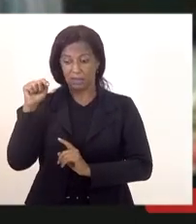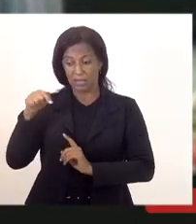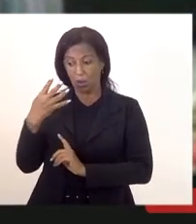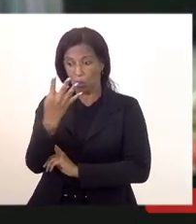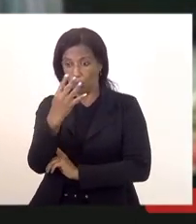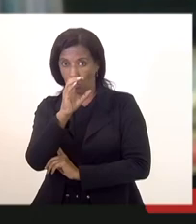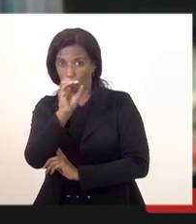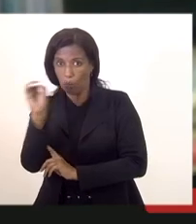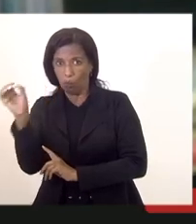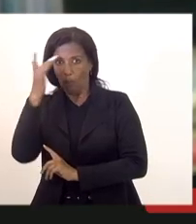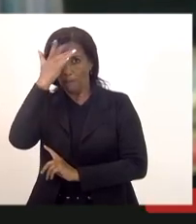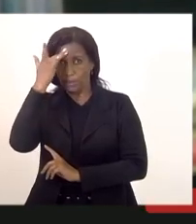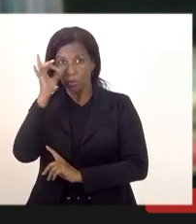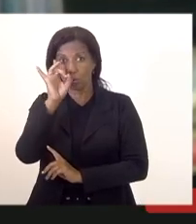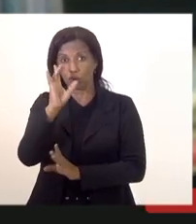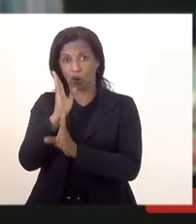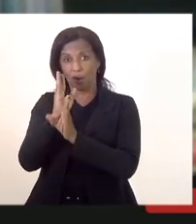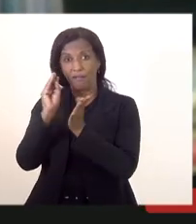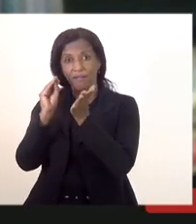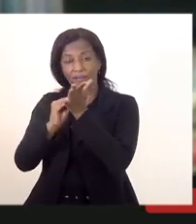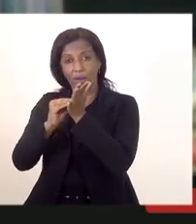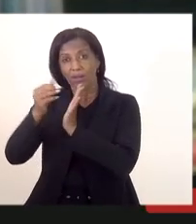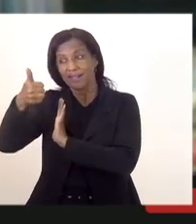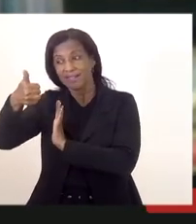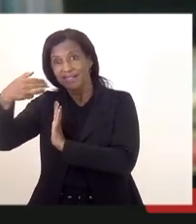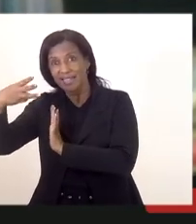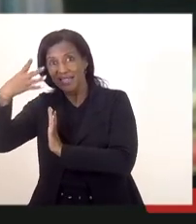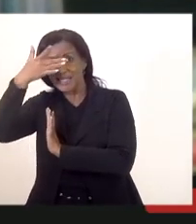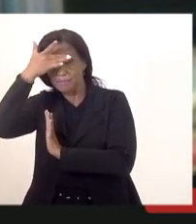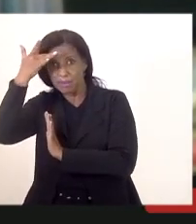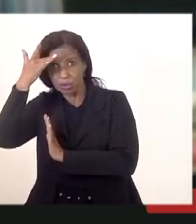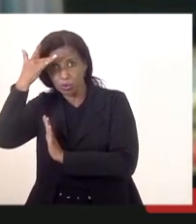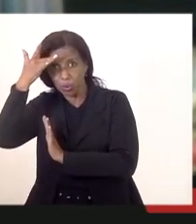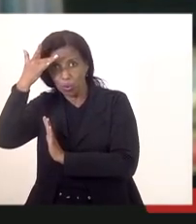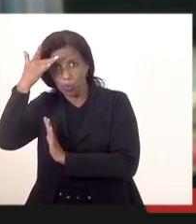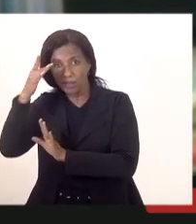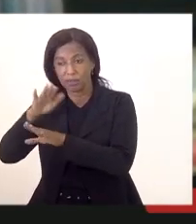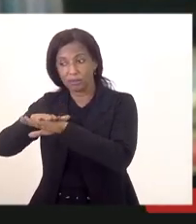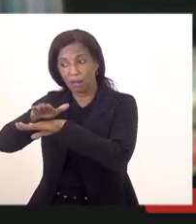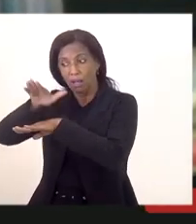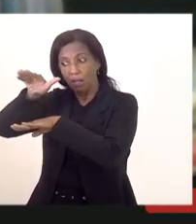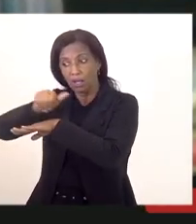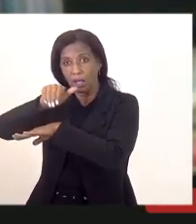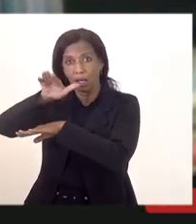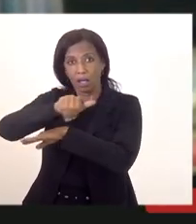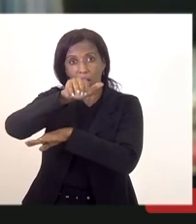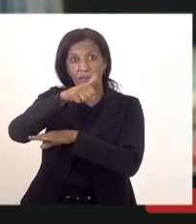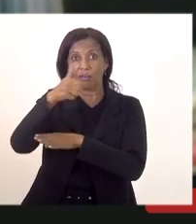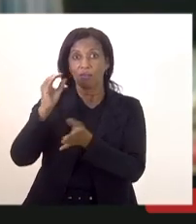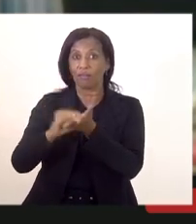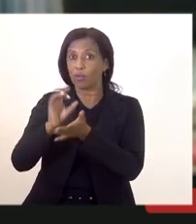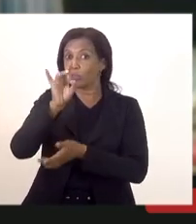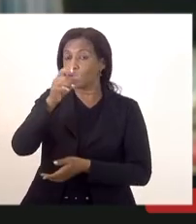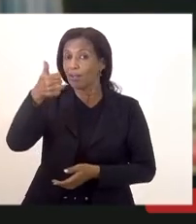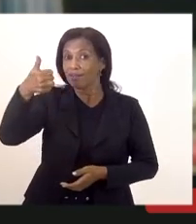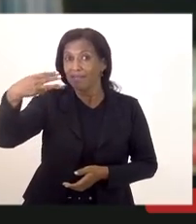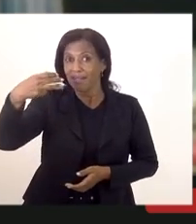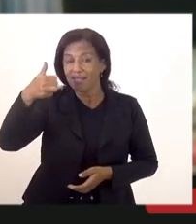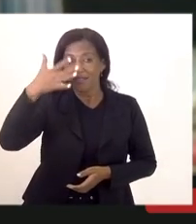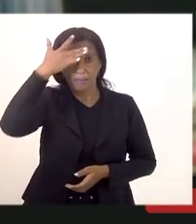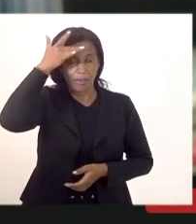candidatos só restam 13 vagas a serem contempladas 13 candidatos a serem chamados então